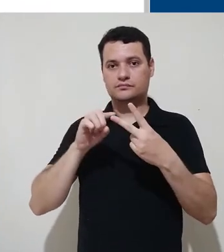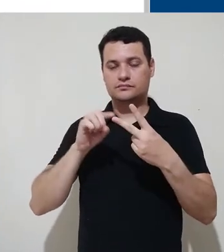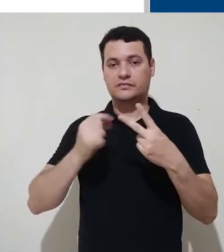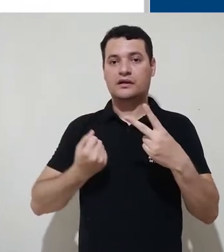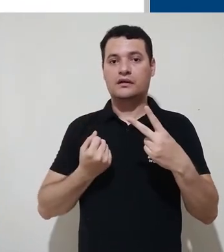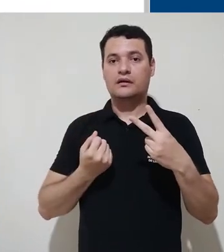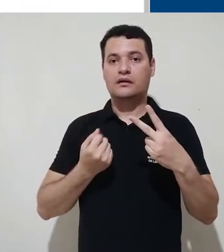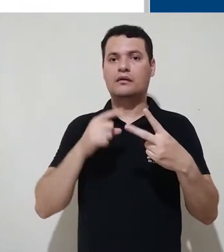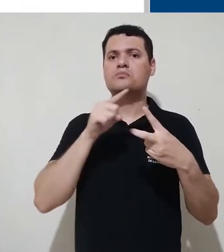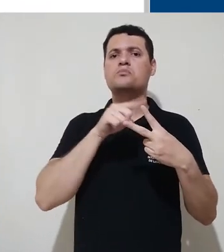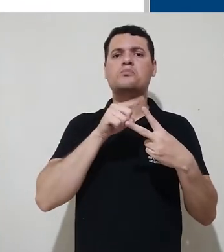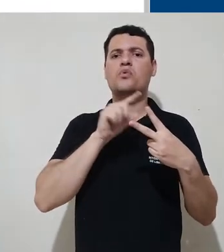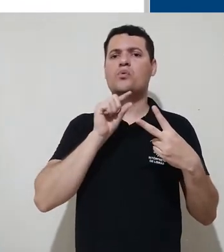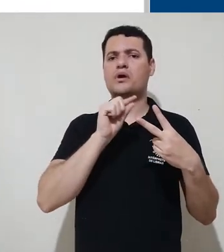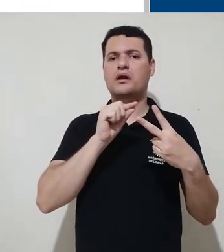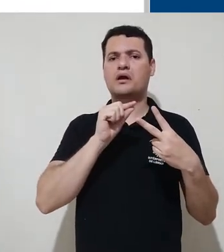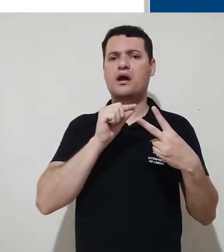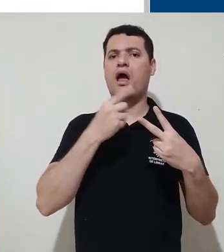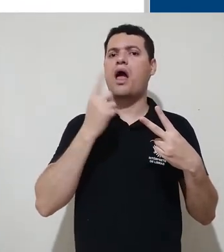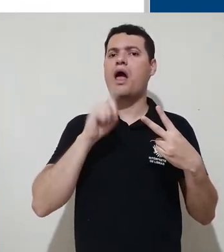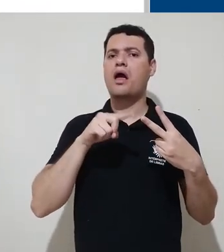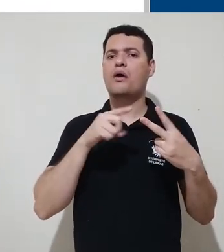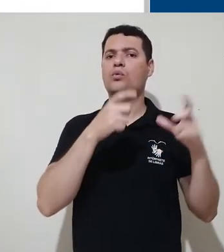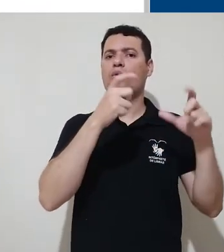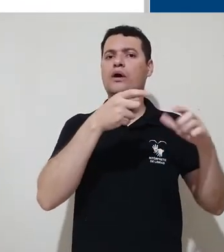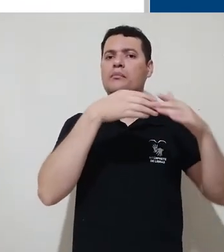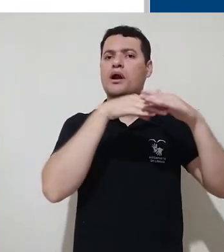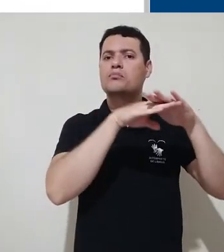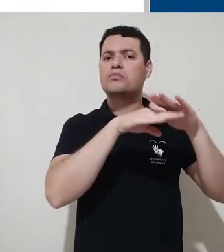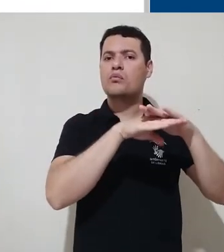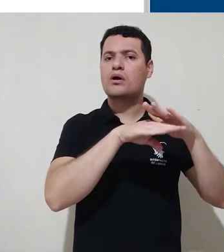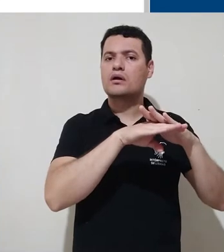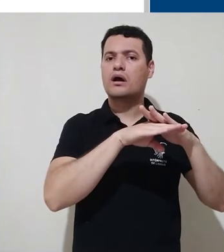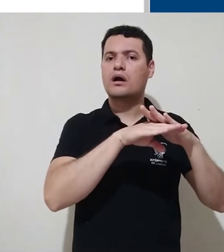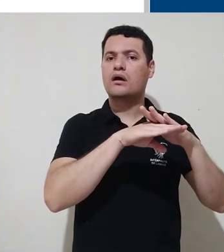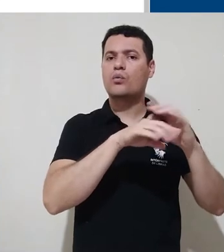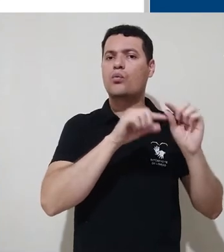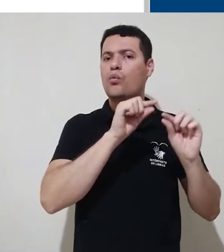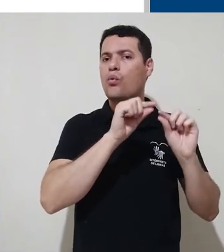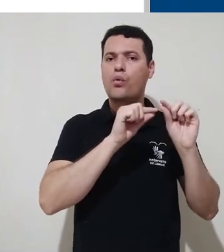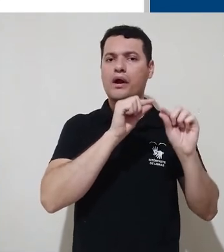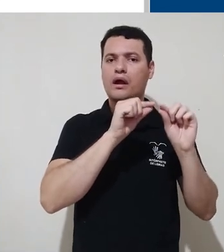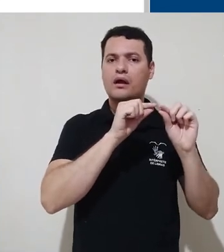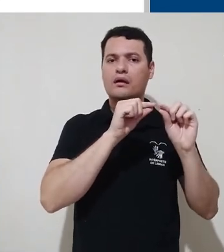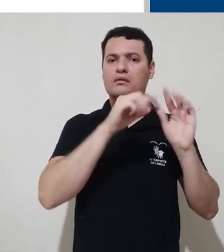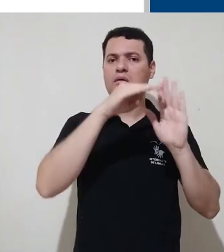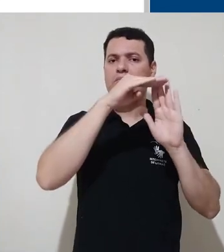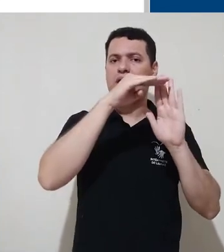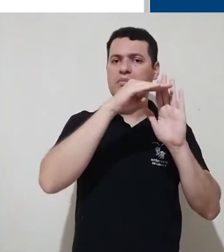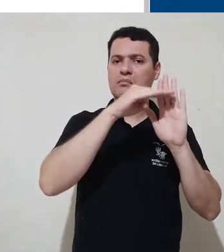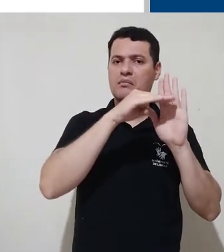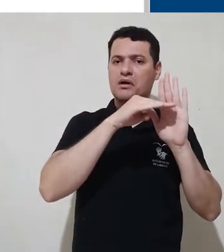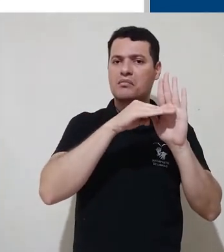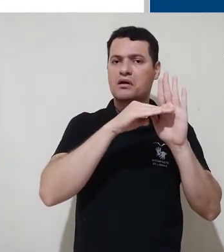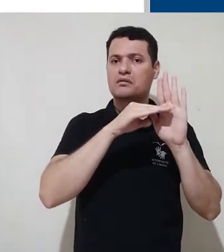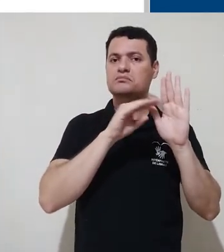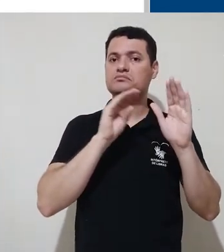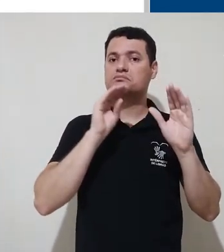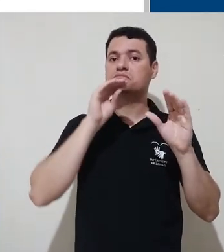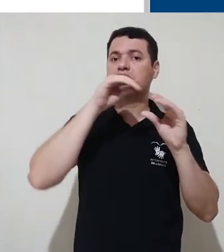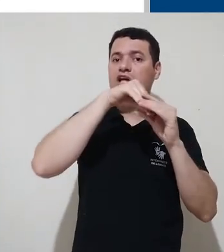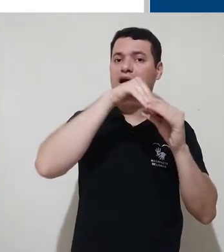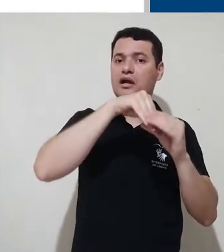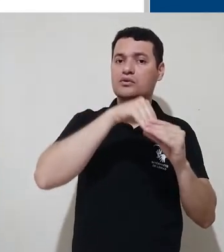Uma categoria será um repositório e dentro desse repositório podem ser armazenados